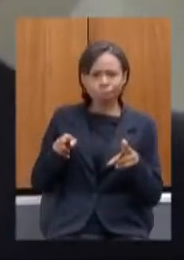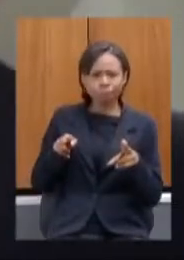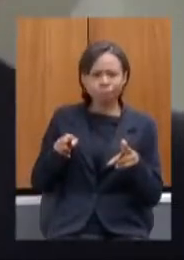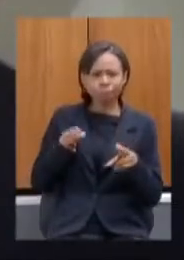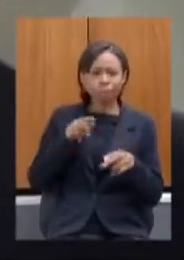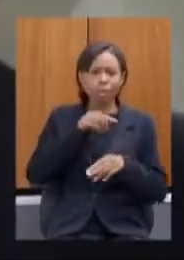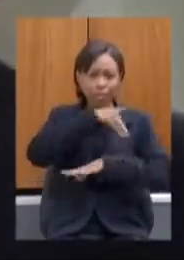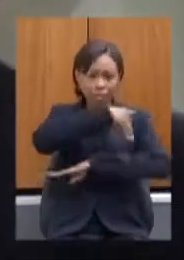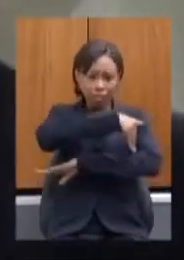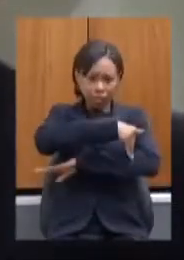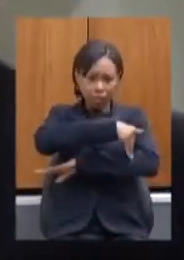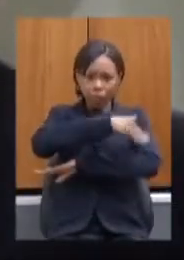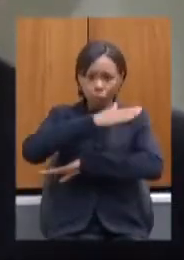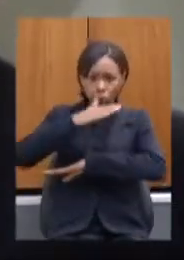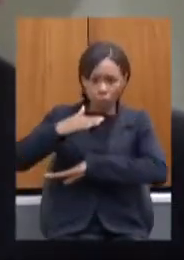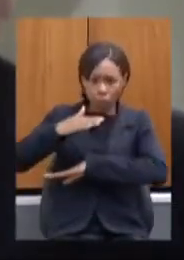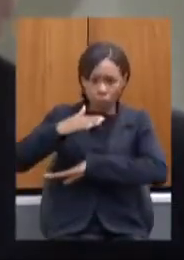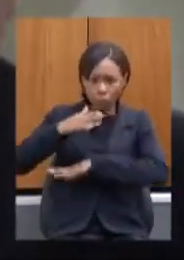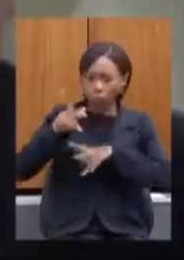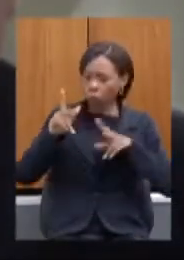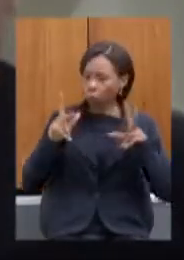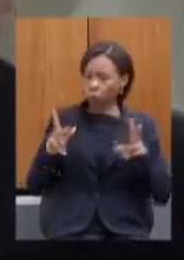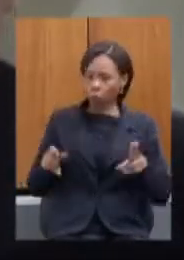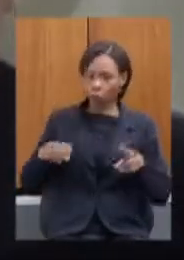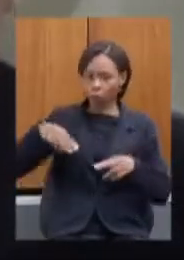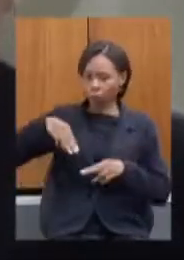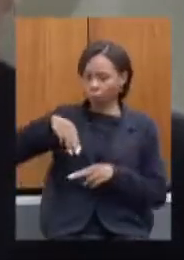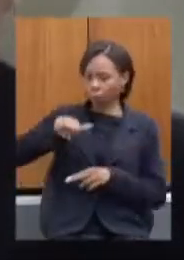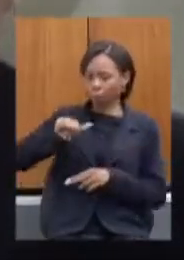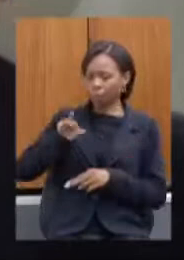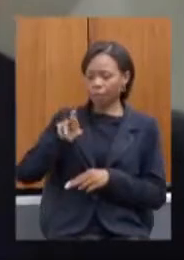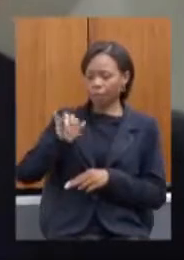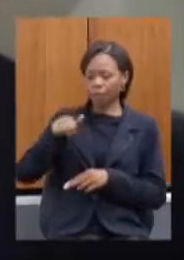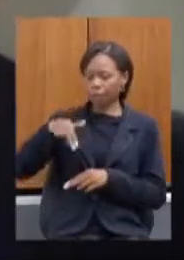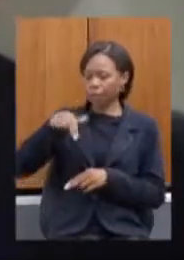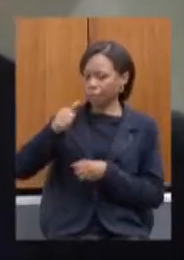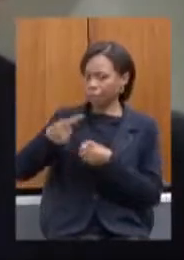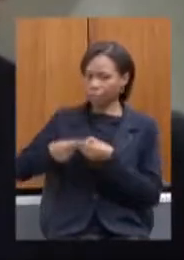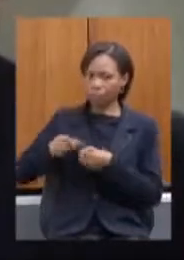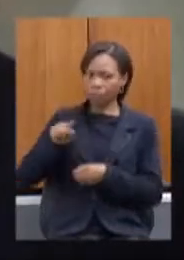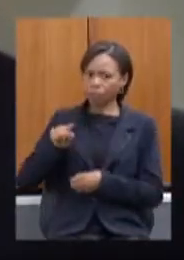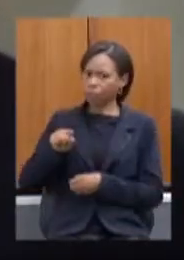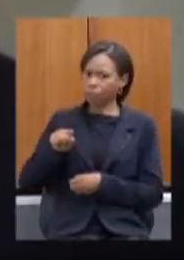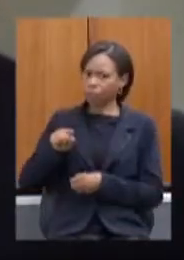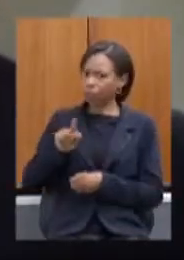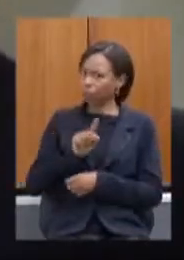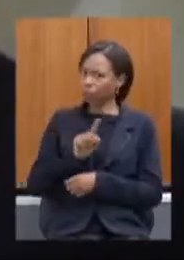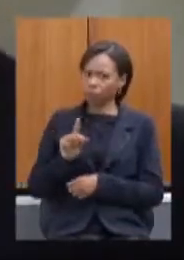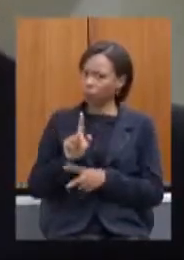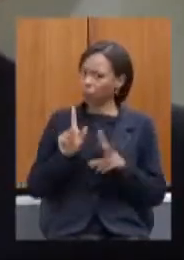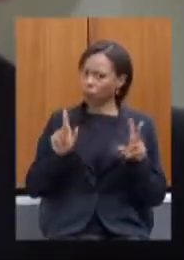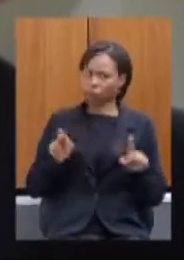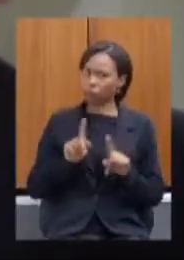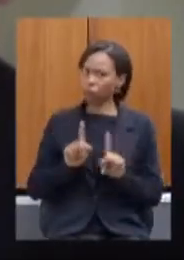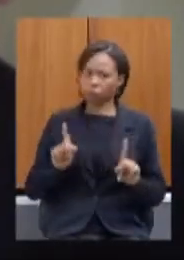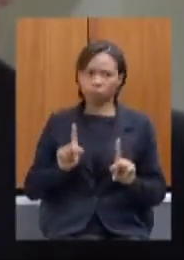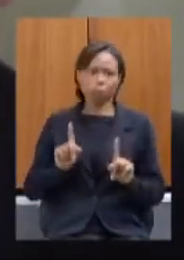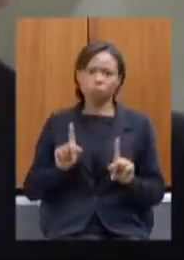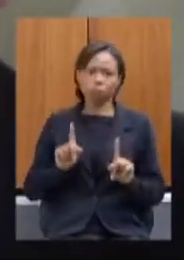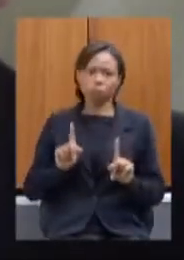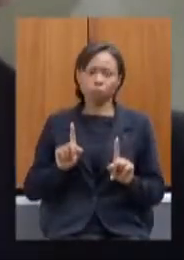embrumadinho o que aconteceu em Mariana que as pessoas fiquem aí anos e anos